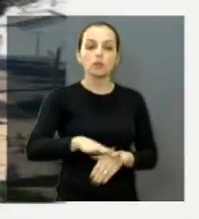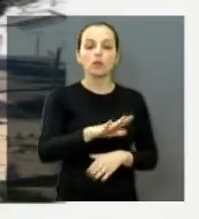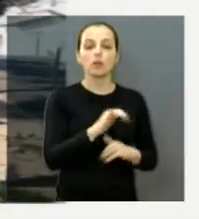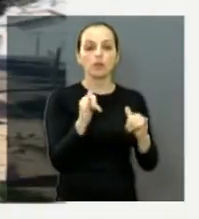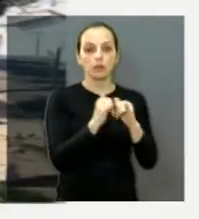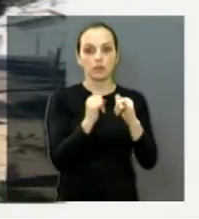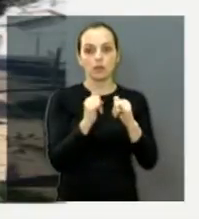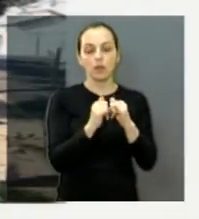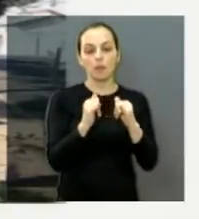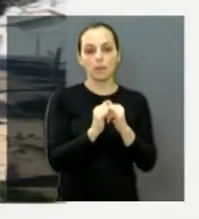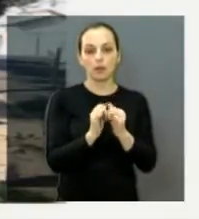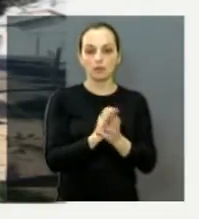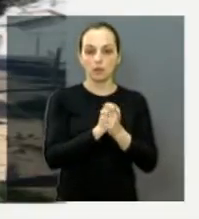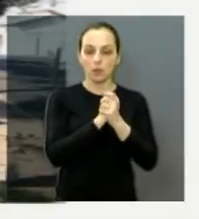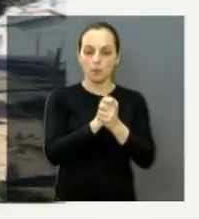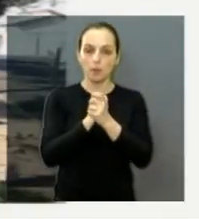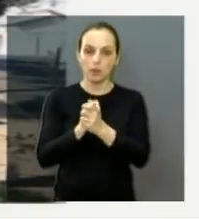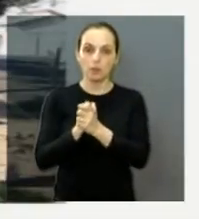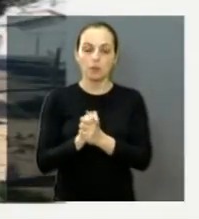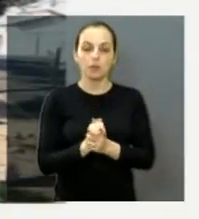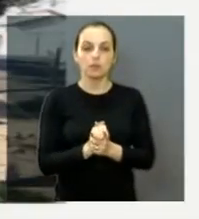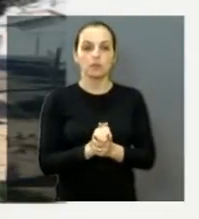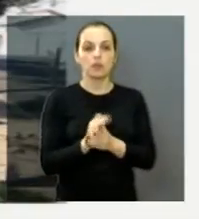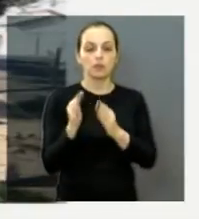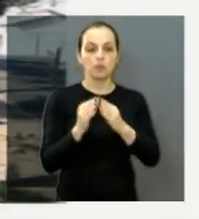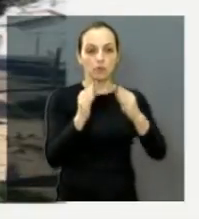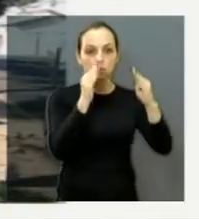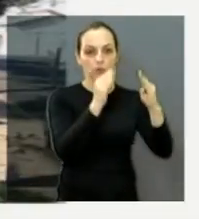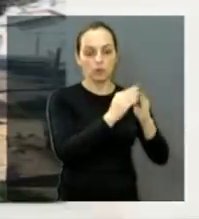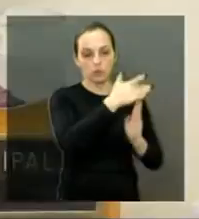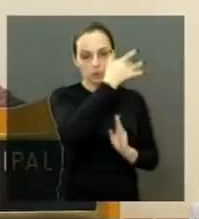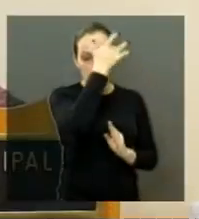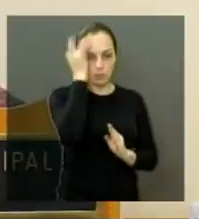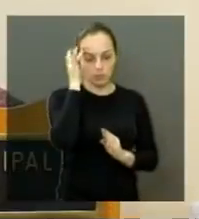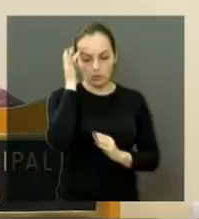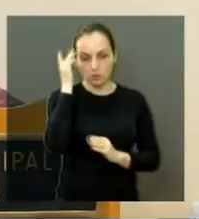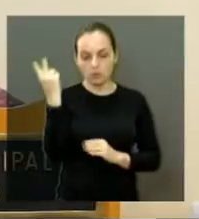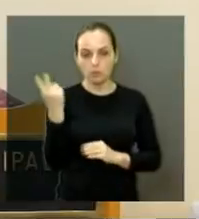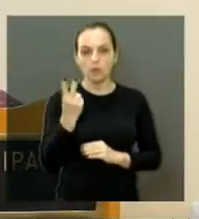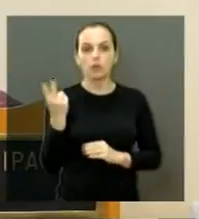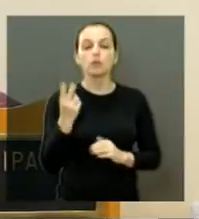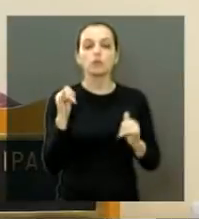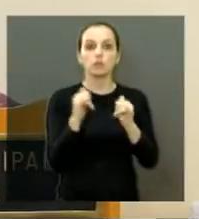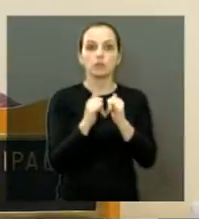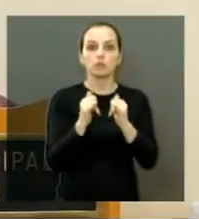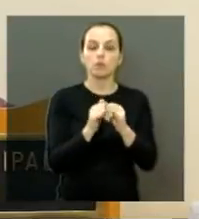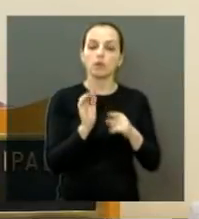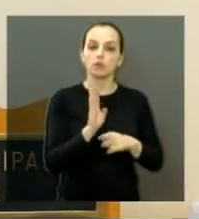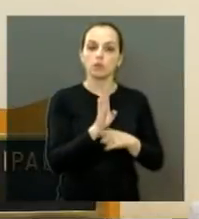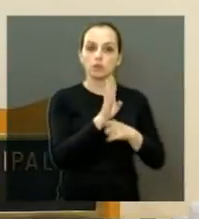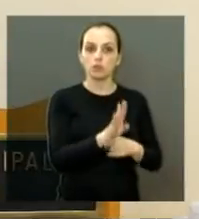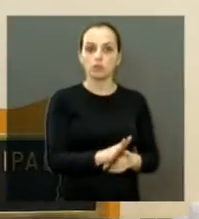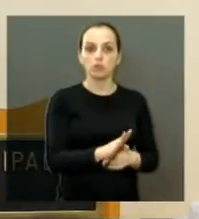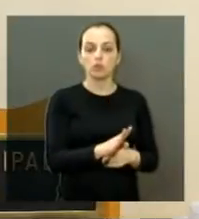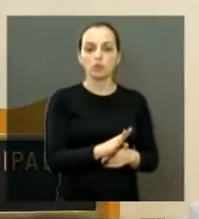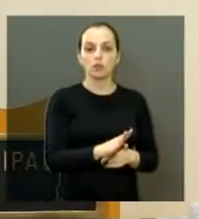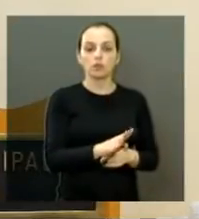os moradores das duas praças, que estão ajudando a prefeitura e o DAE a cuidar desses espaços.